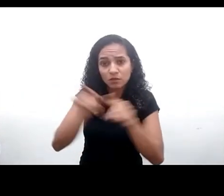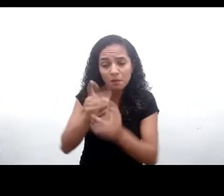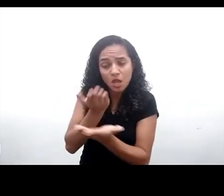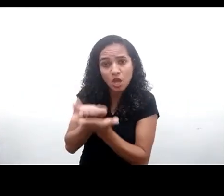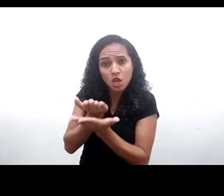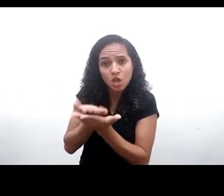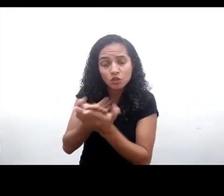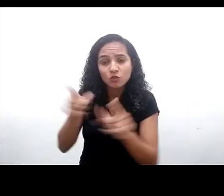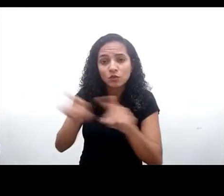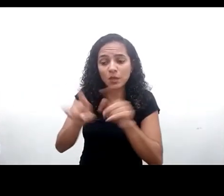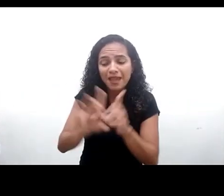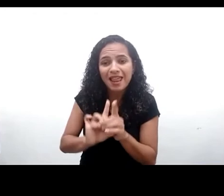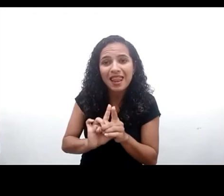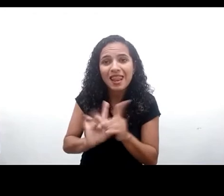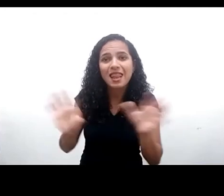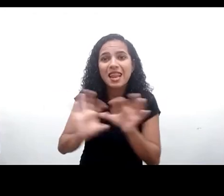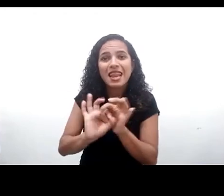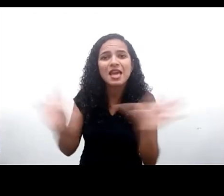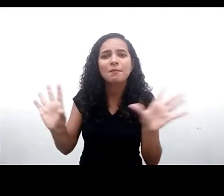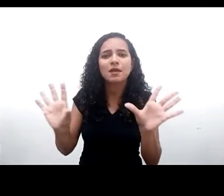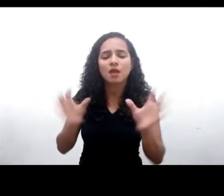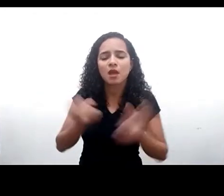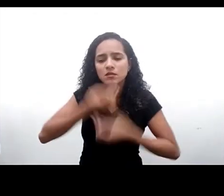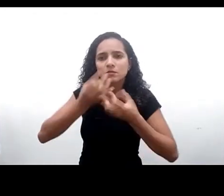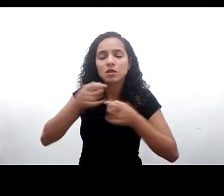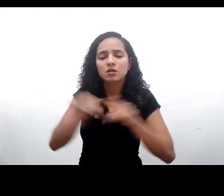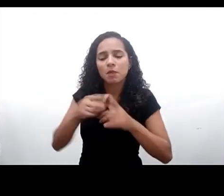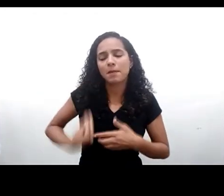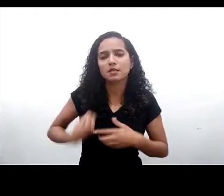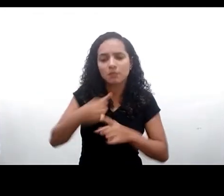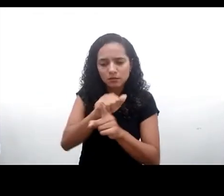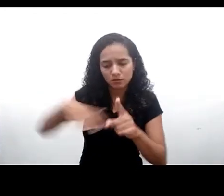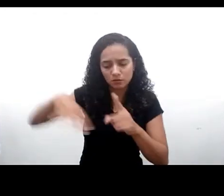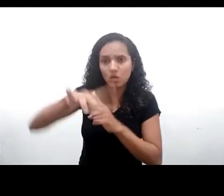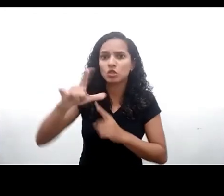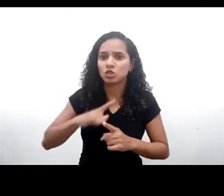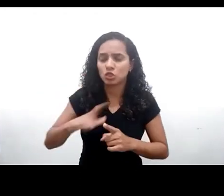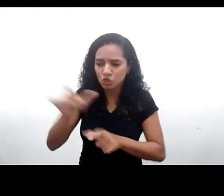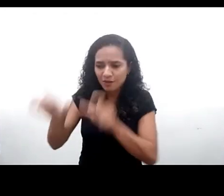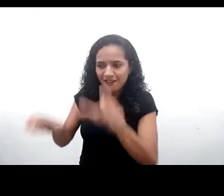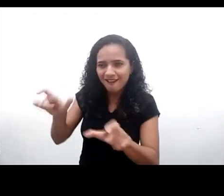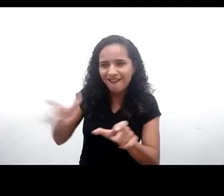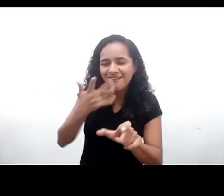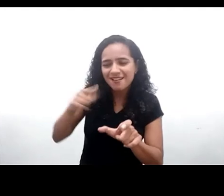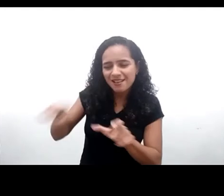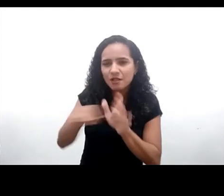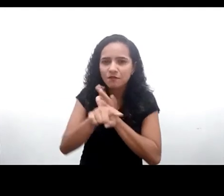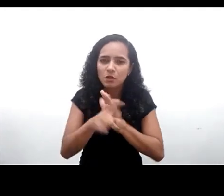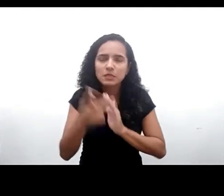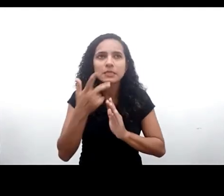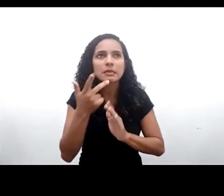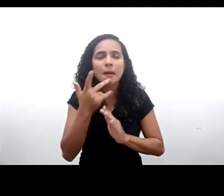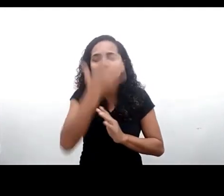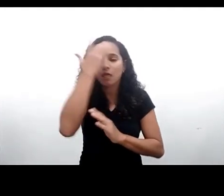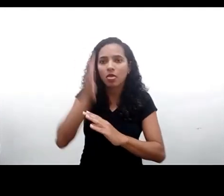para a liberdade de expressão e de participação social. Então, a gente teve muitos relatos sobre a manipulação de dados, invasão de privacidade,